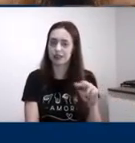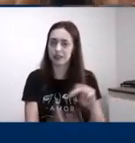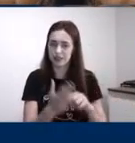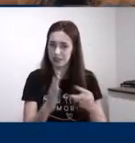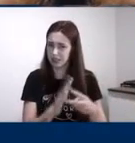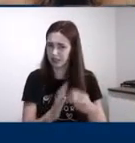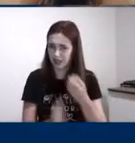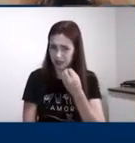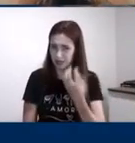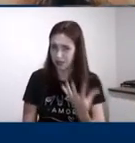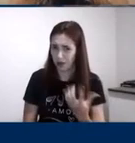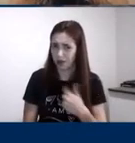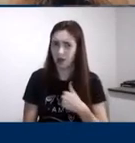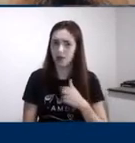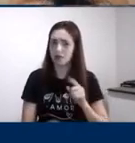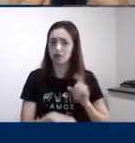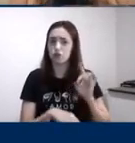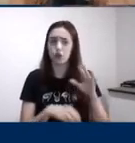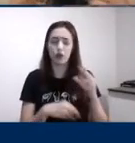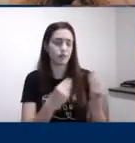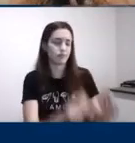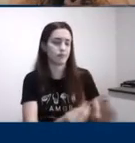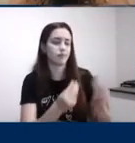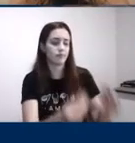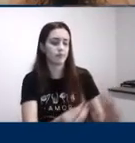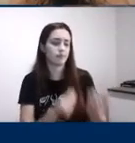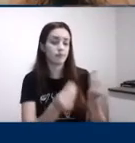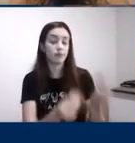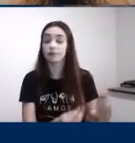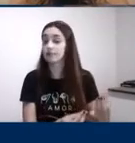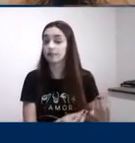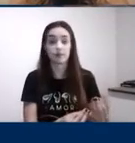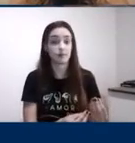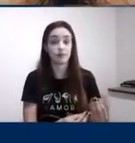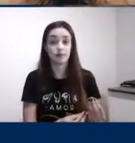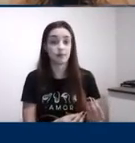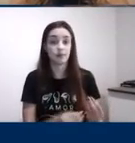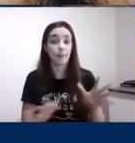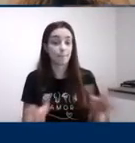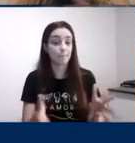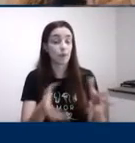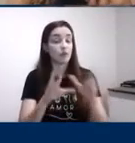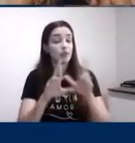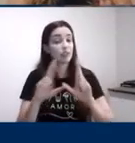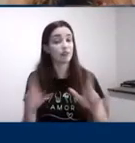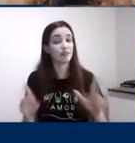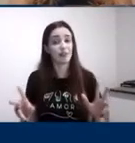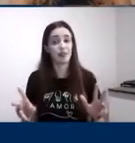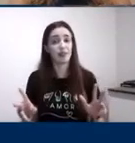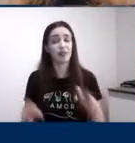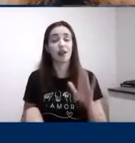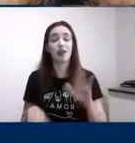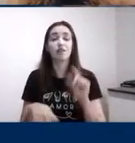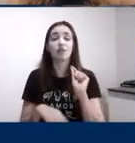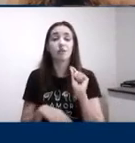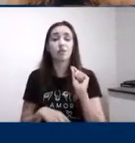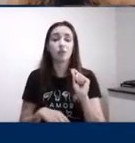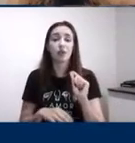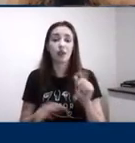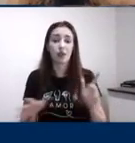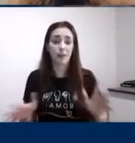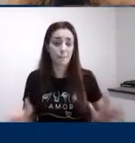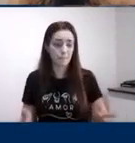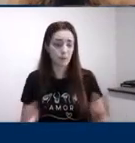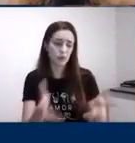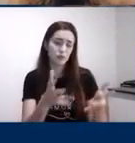análise dos processos mentais que poderiam levar ele a um processo de motivação interna muitas vezes a motivação externa acaba sendo